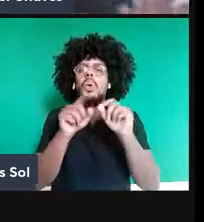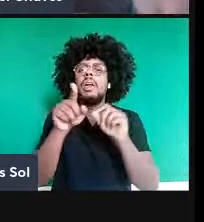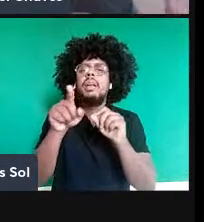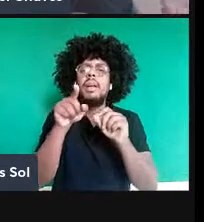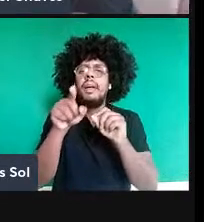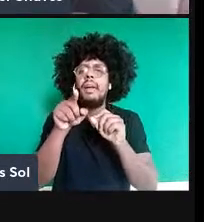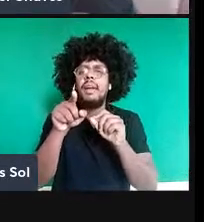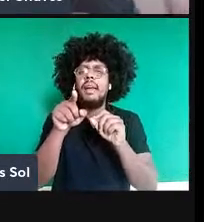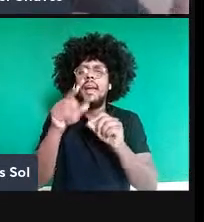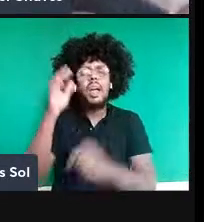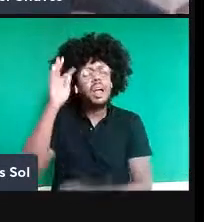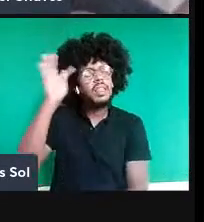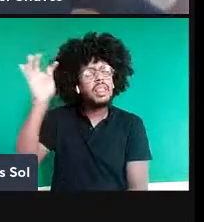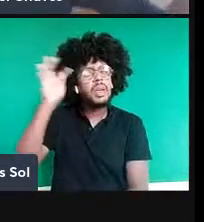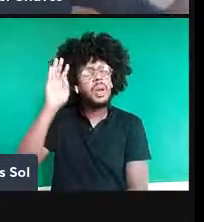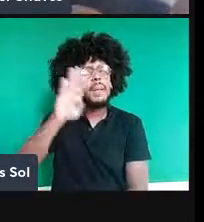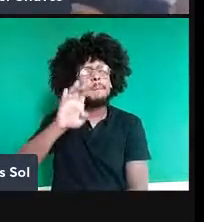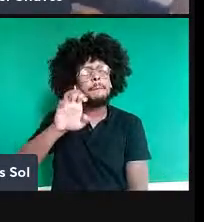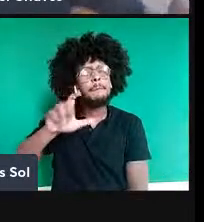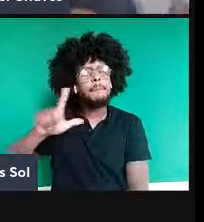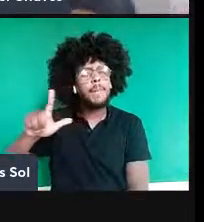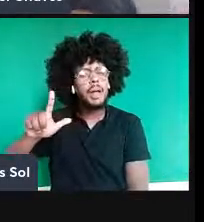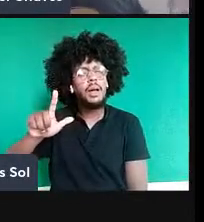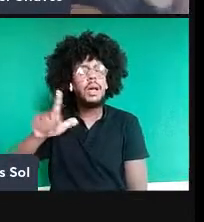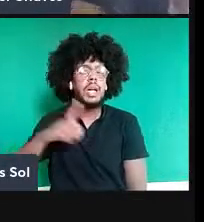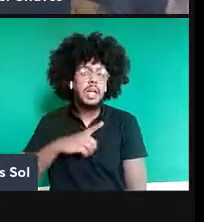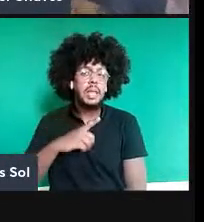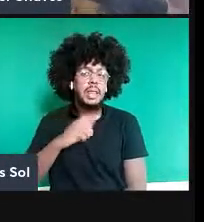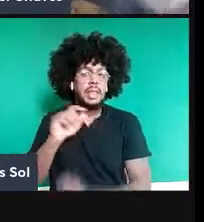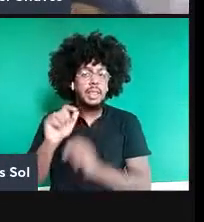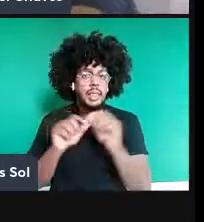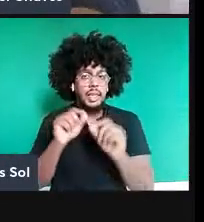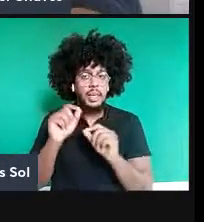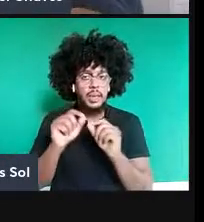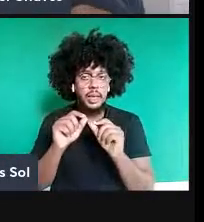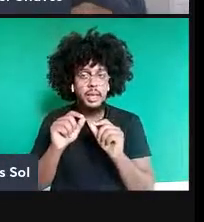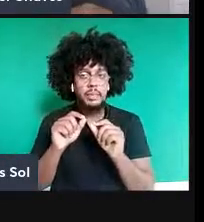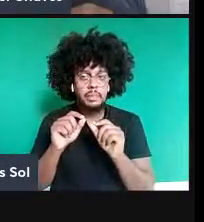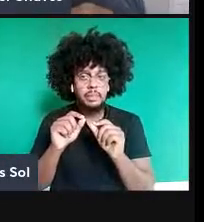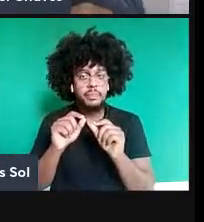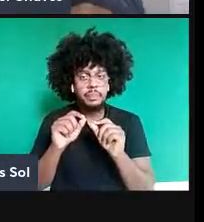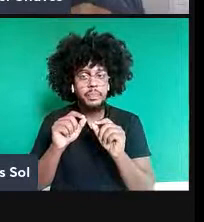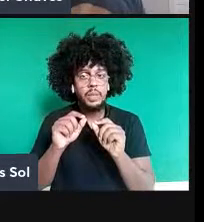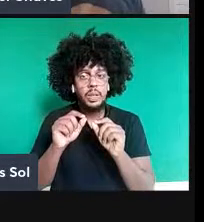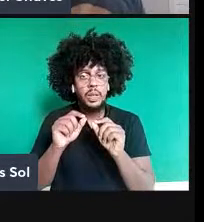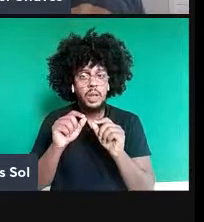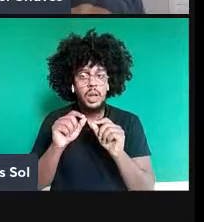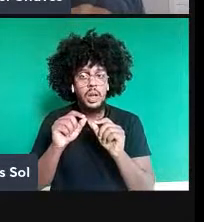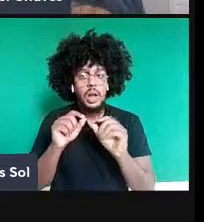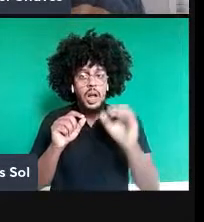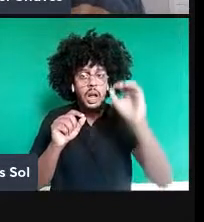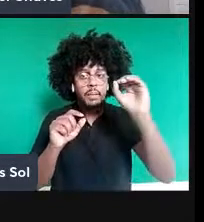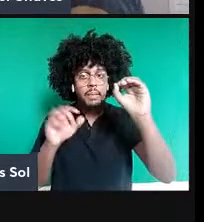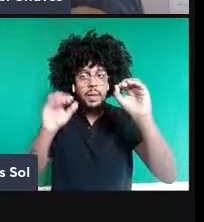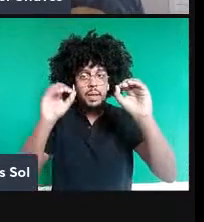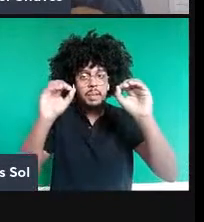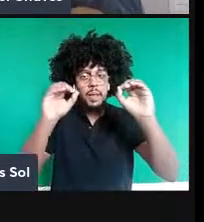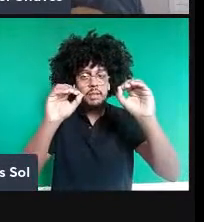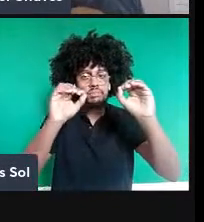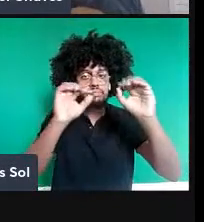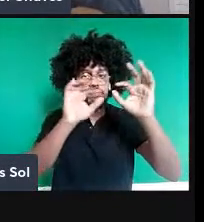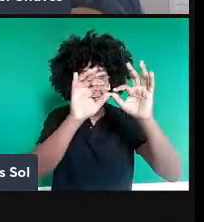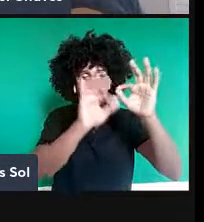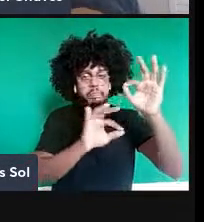a gente tem duas partes distantes, a gente chama sempre de Alice e Bob, elas estão distantes entre si e entre eles tem uma fonte aqui de